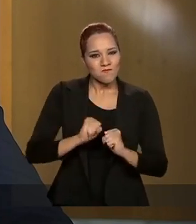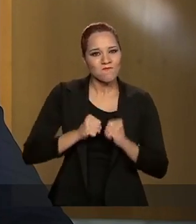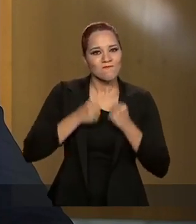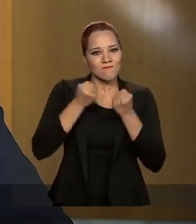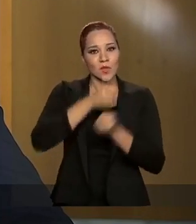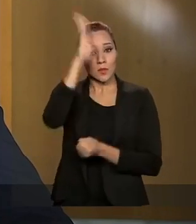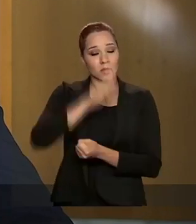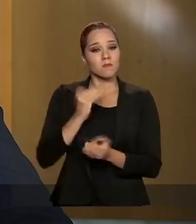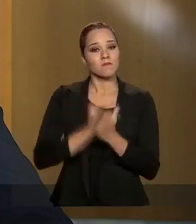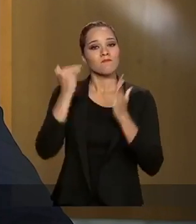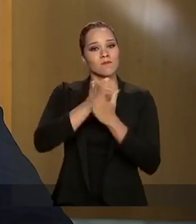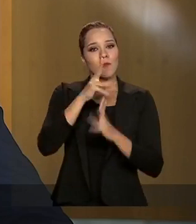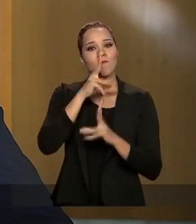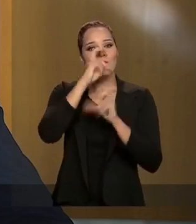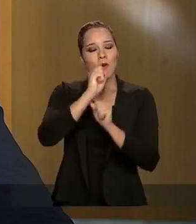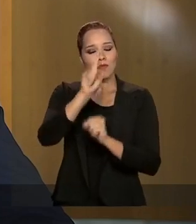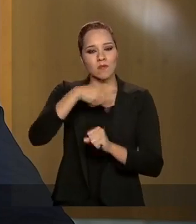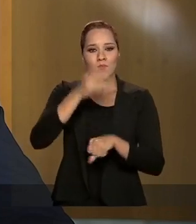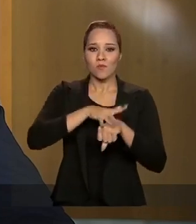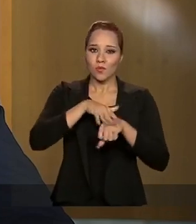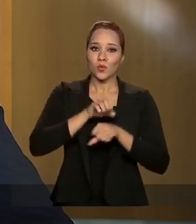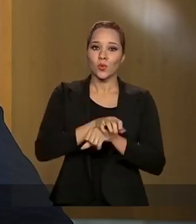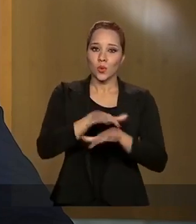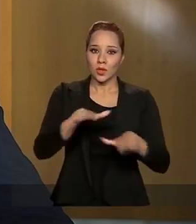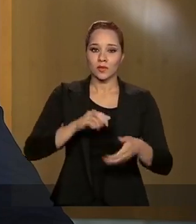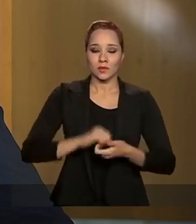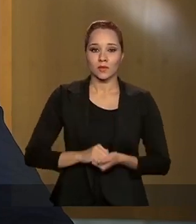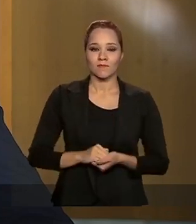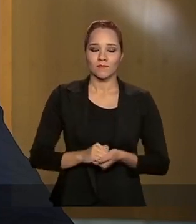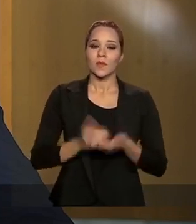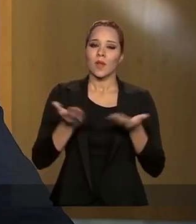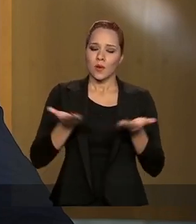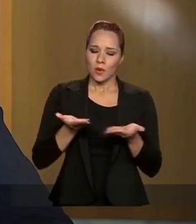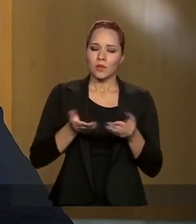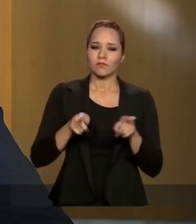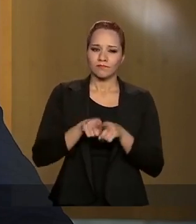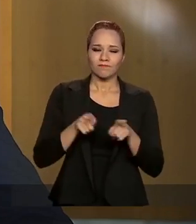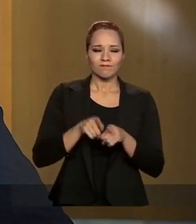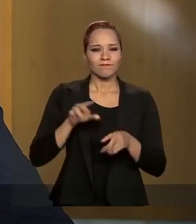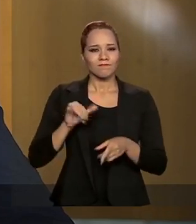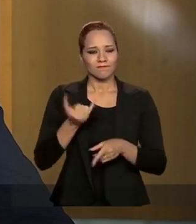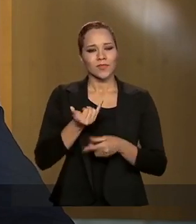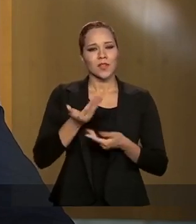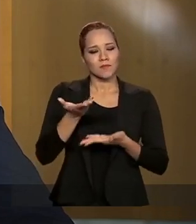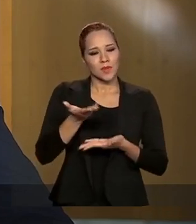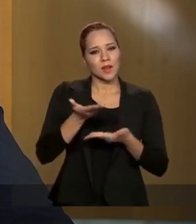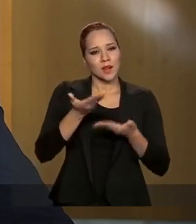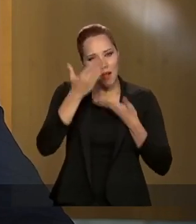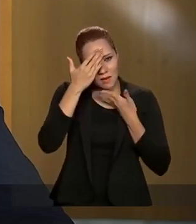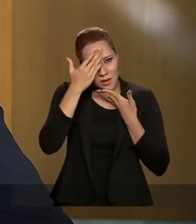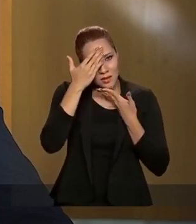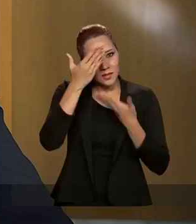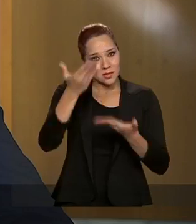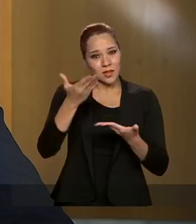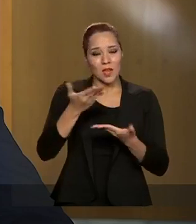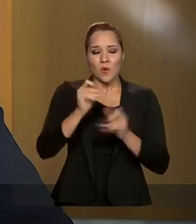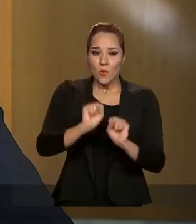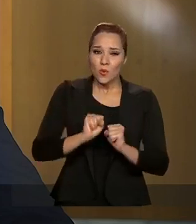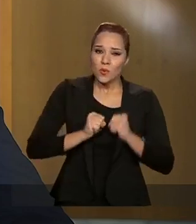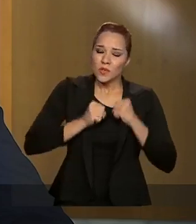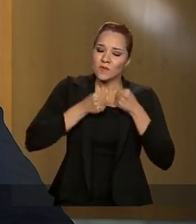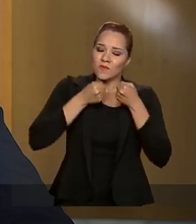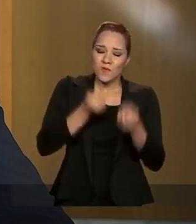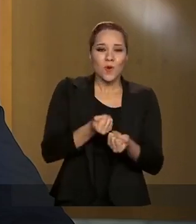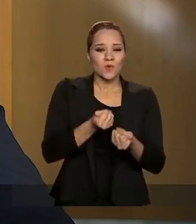ainda mais forte após a pandemia. Aproveito a oportunidade para me solidarizar e agradecer o empenho e